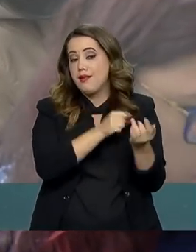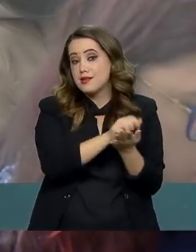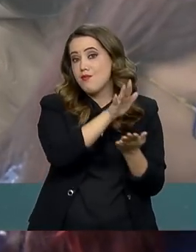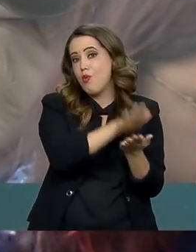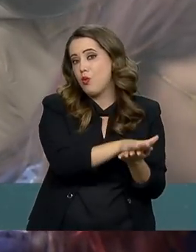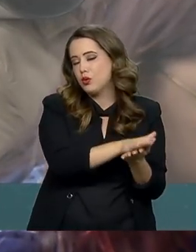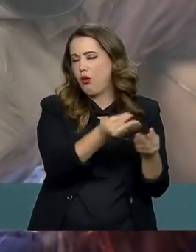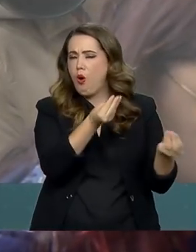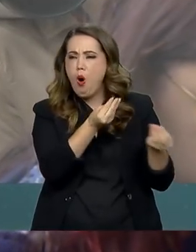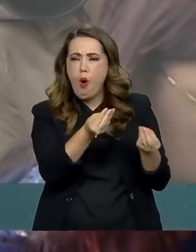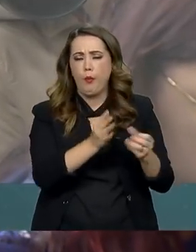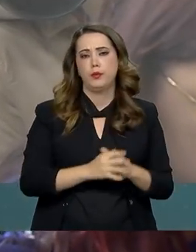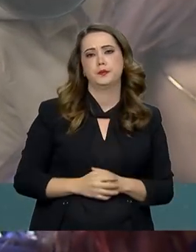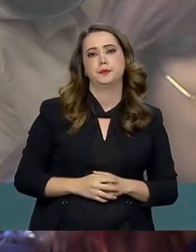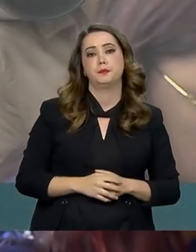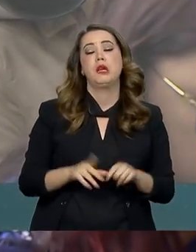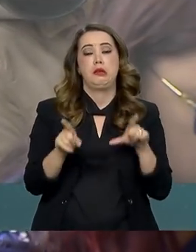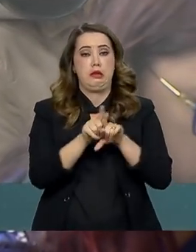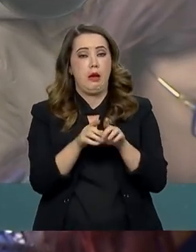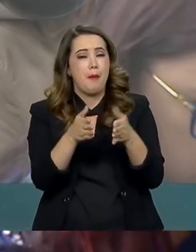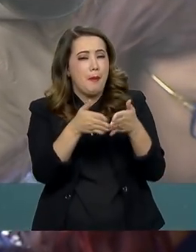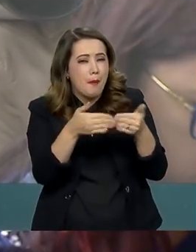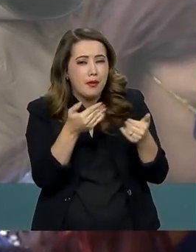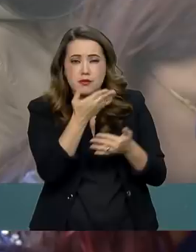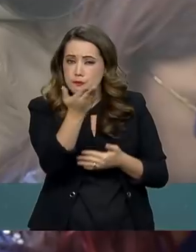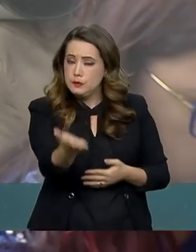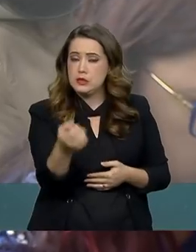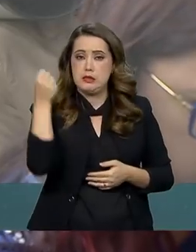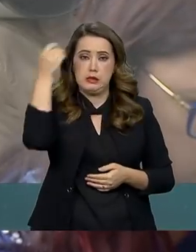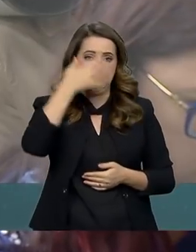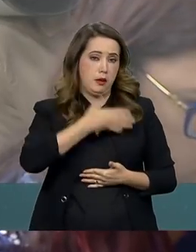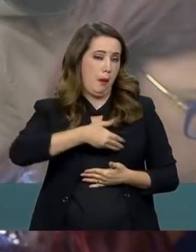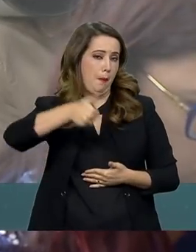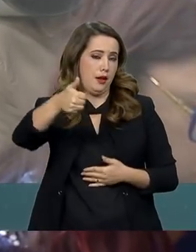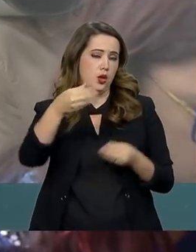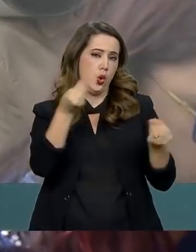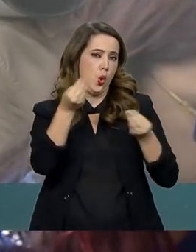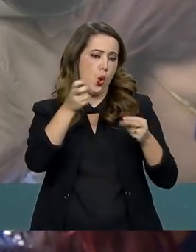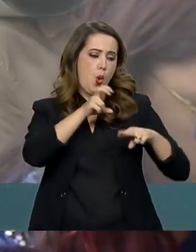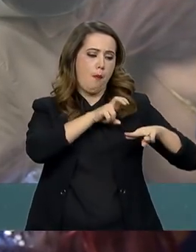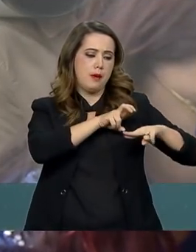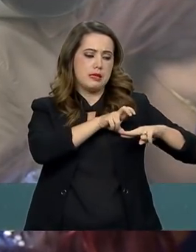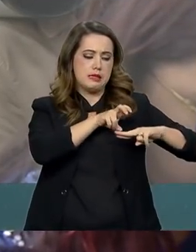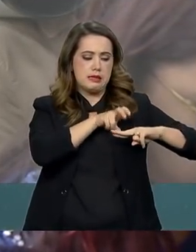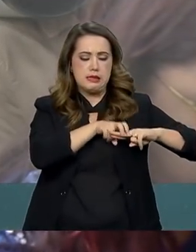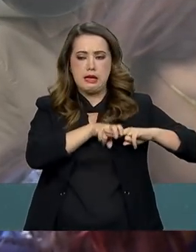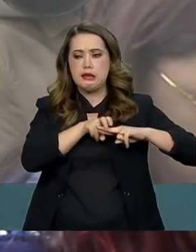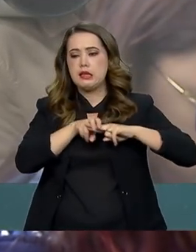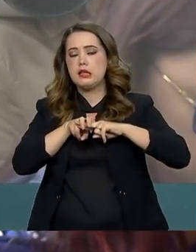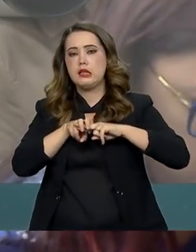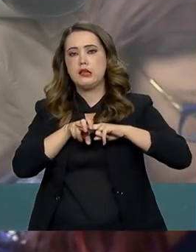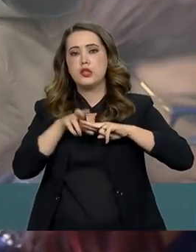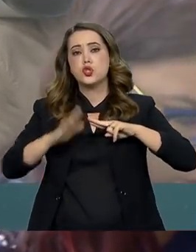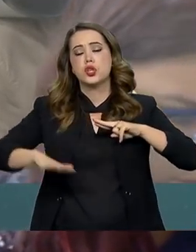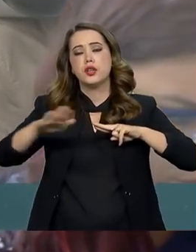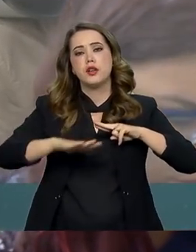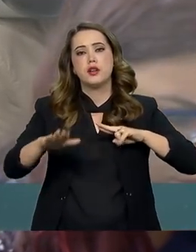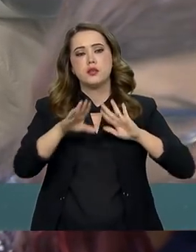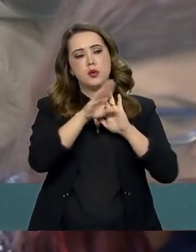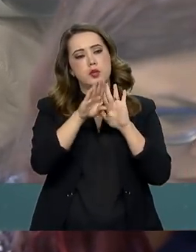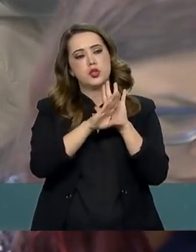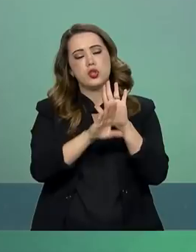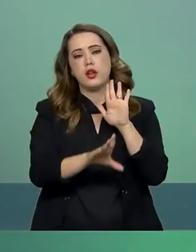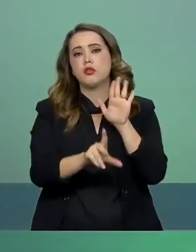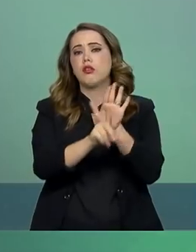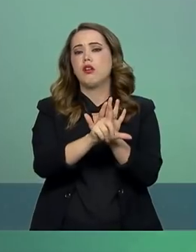E também, eu queria que o senhor pudesse explicar um pouco melhor sobre a questão das cadeirinhas de crianças, que o projeto prevê que, na